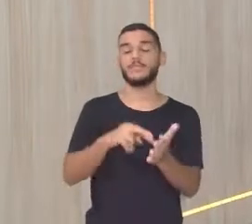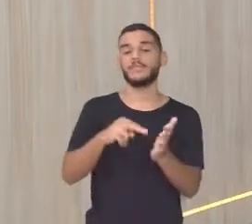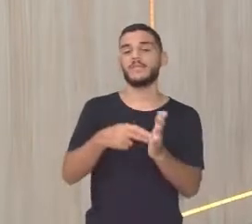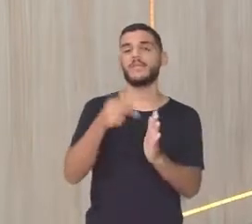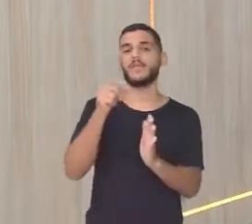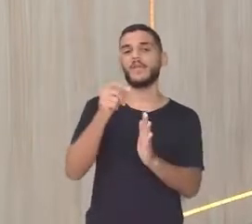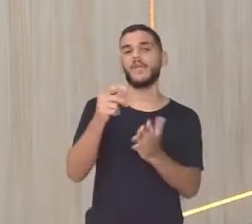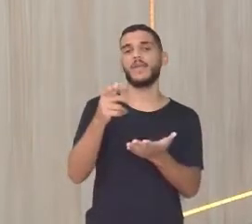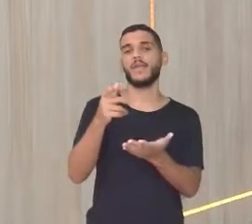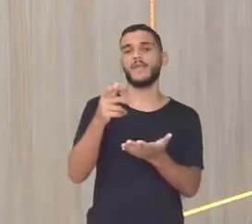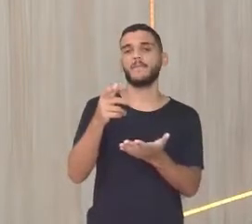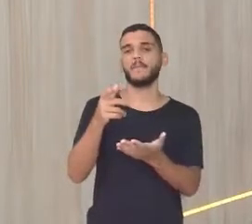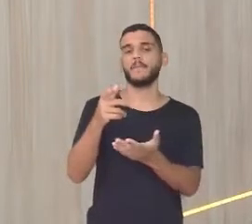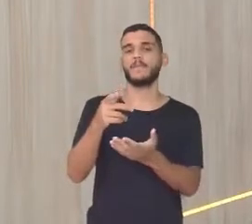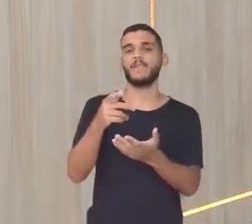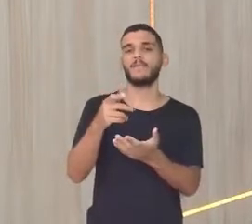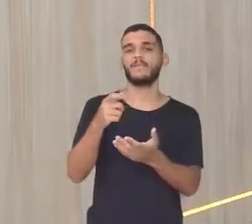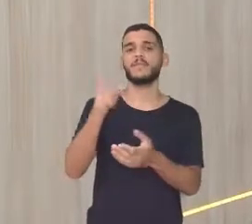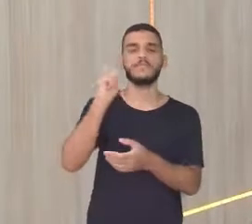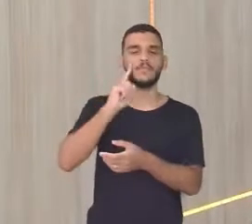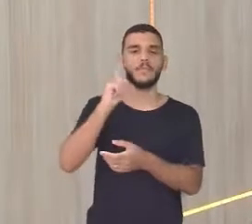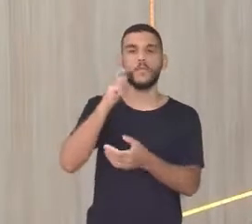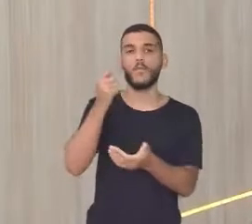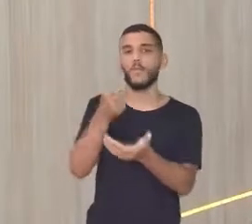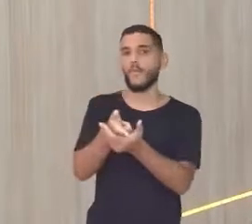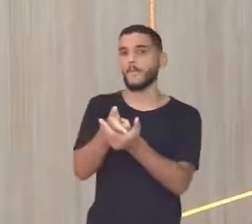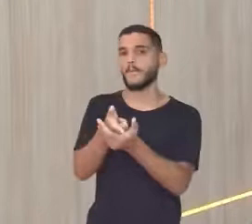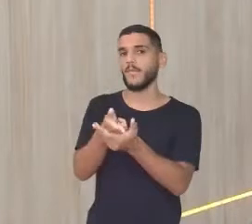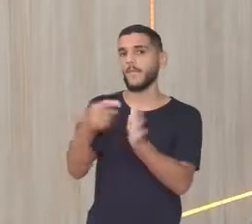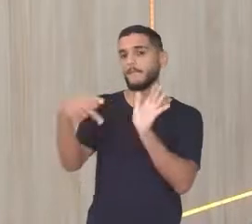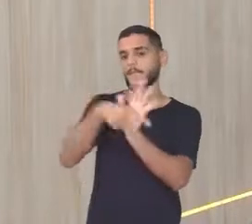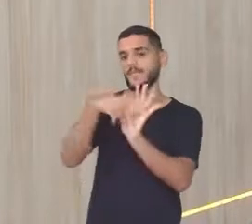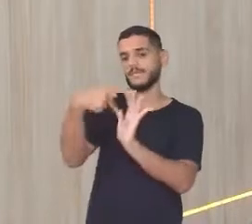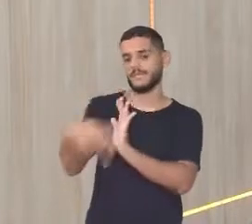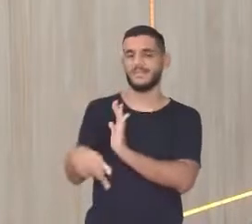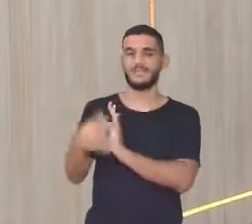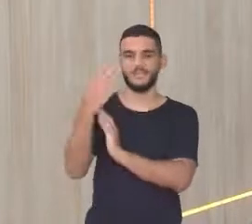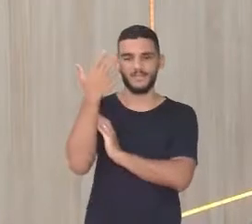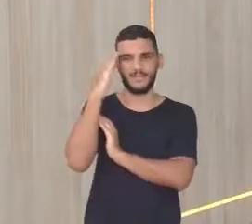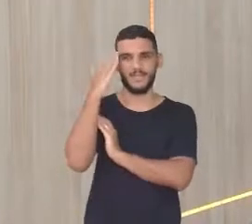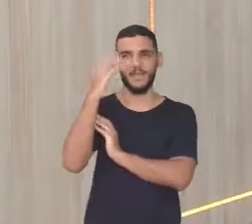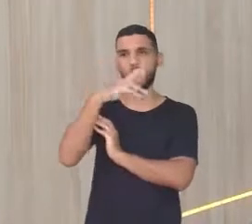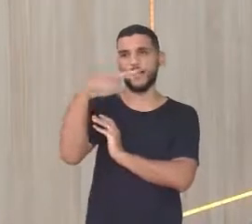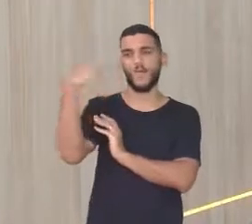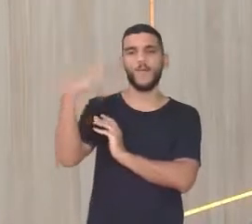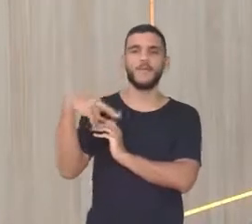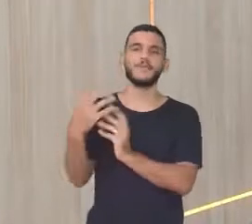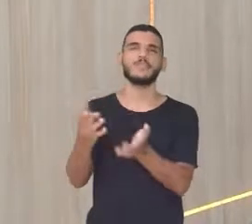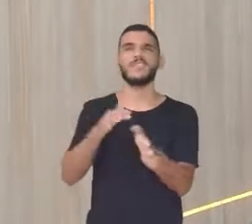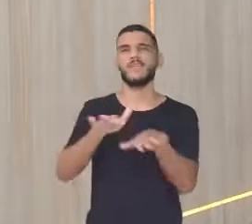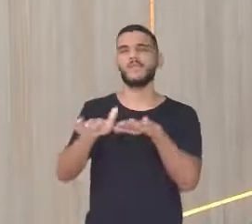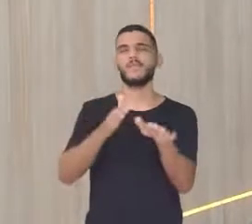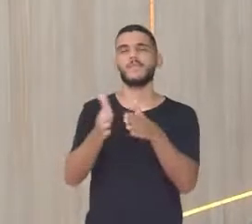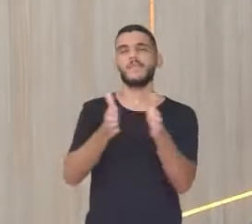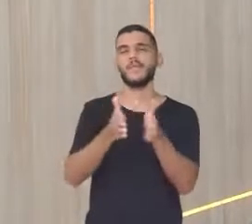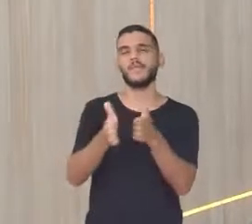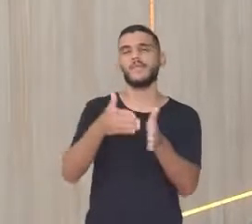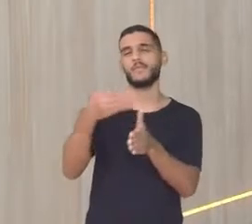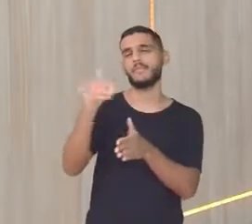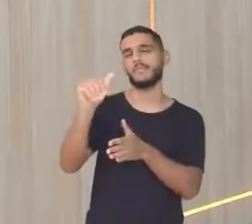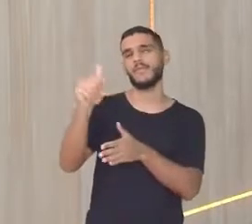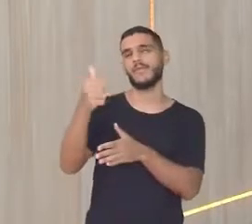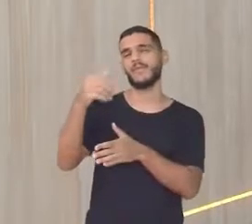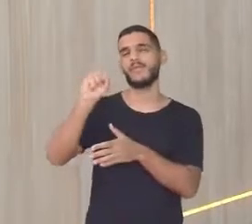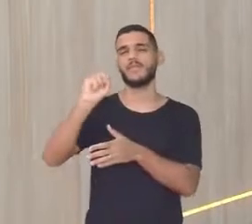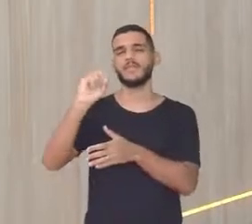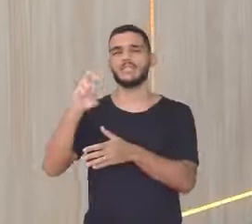Né? Então ó Chegou pra cá Comprou esse território Aqui da Rússia Aí por volta de Mil oitocentos Mil oitocentos e cinquenta